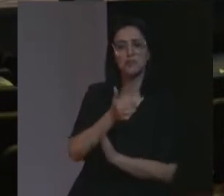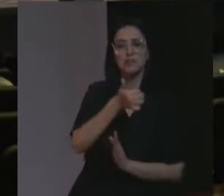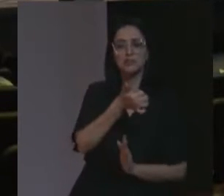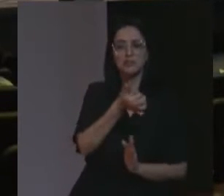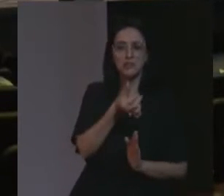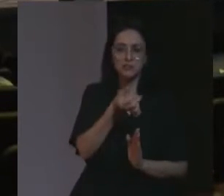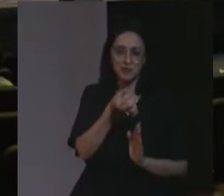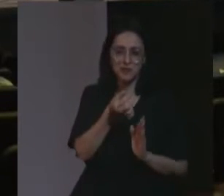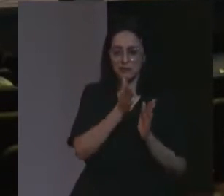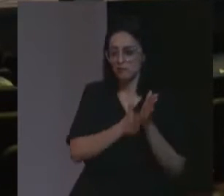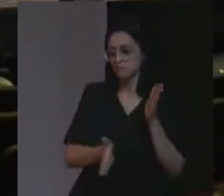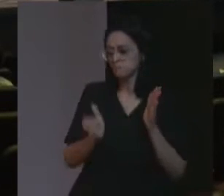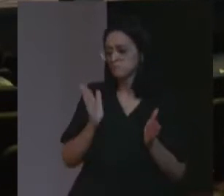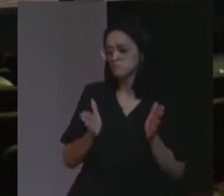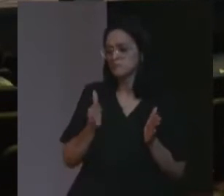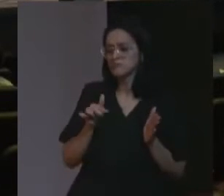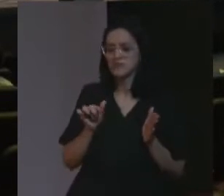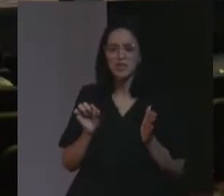ou 70,